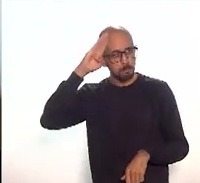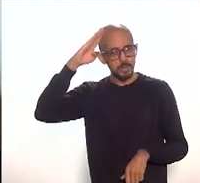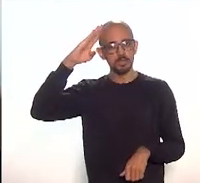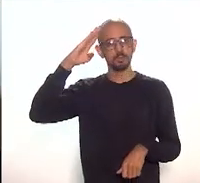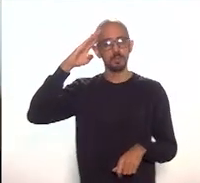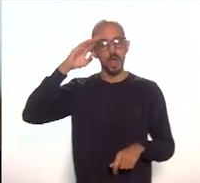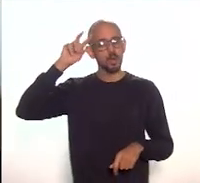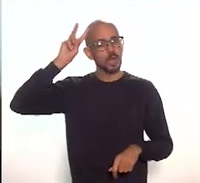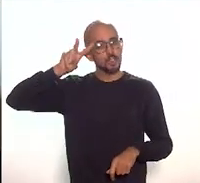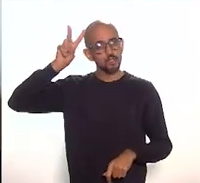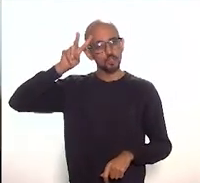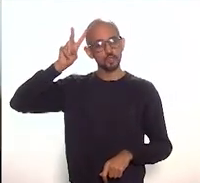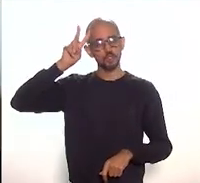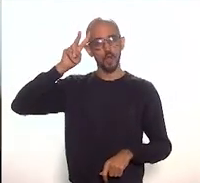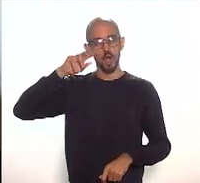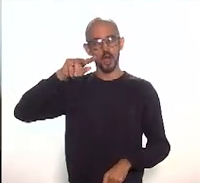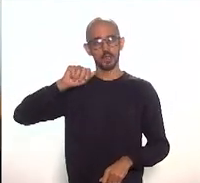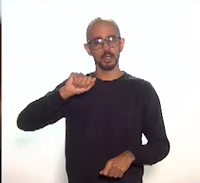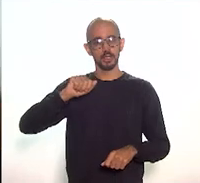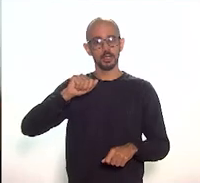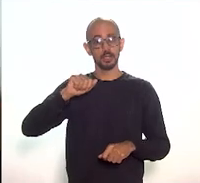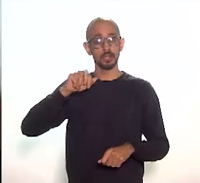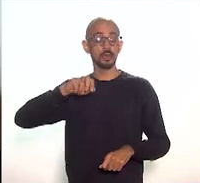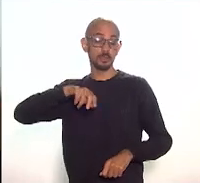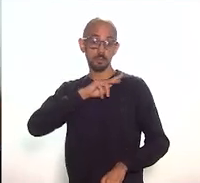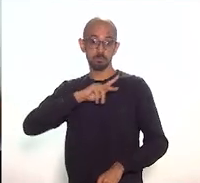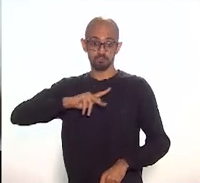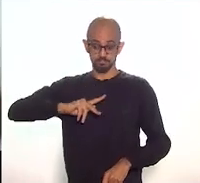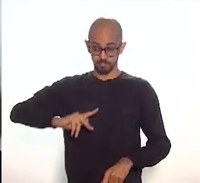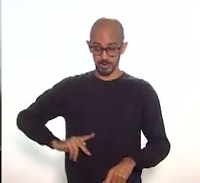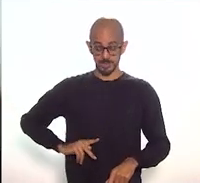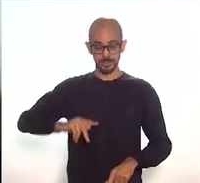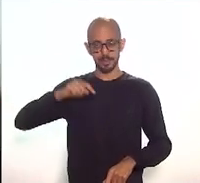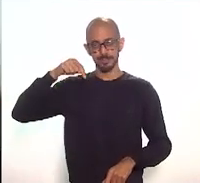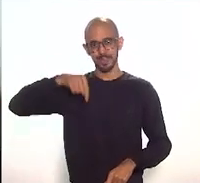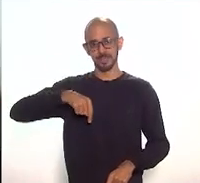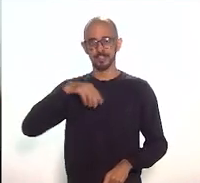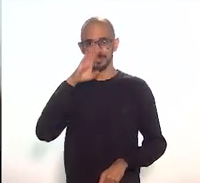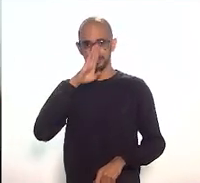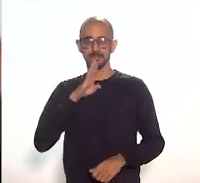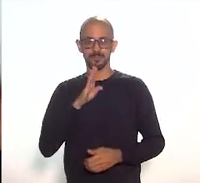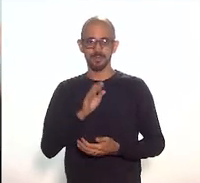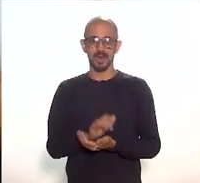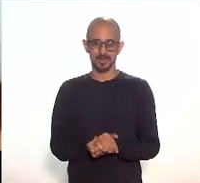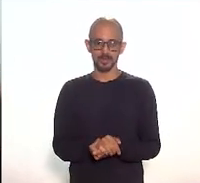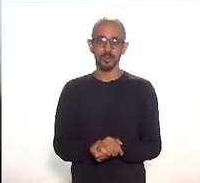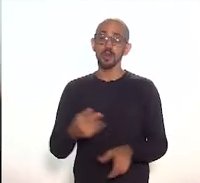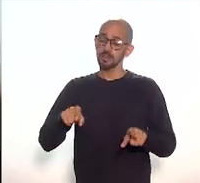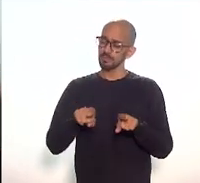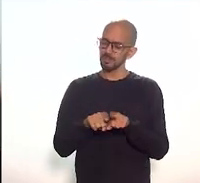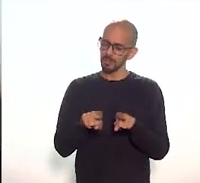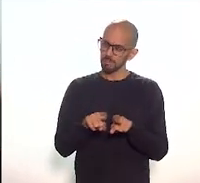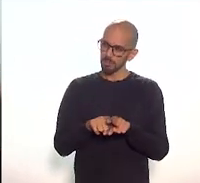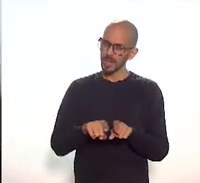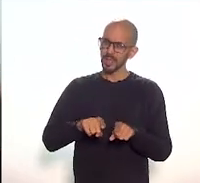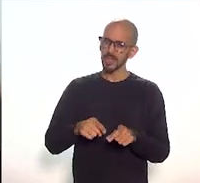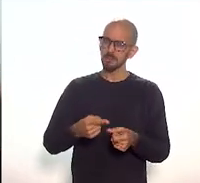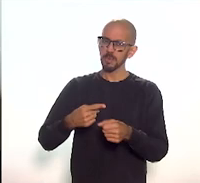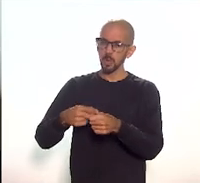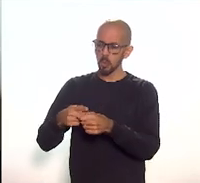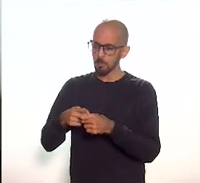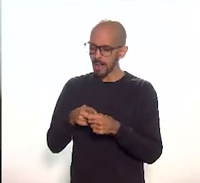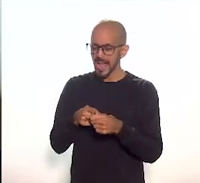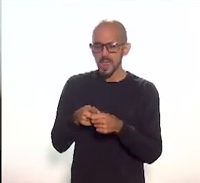da história da nossa República, que nós estamos no cerne dela. Pelo barro em si, que vai